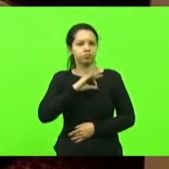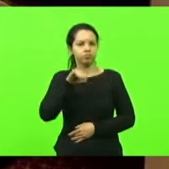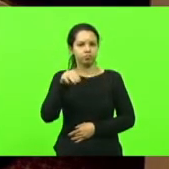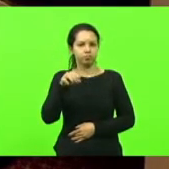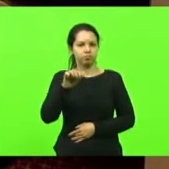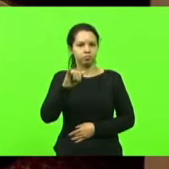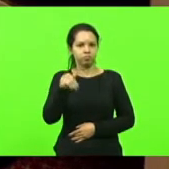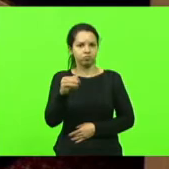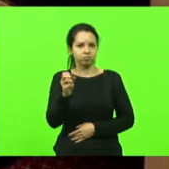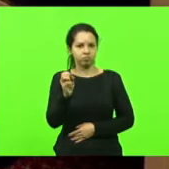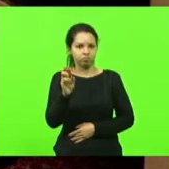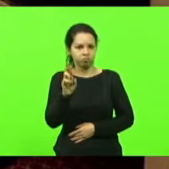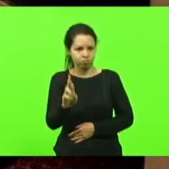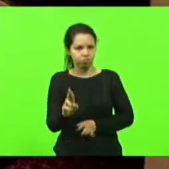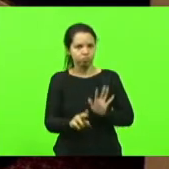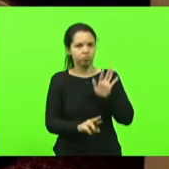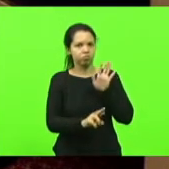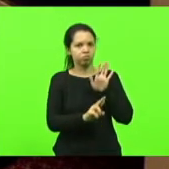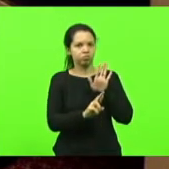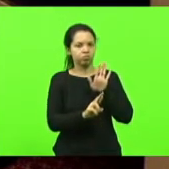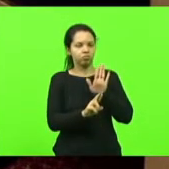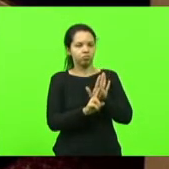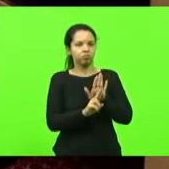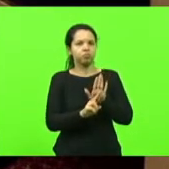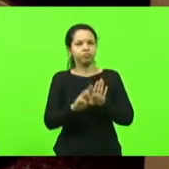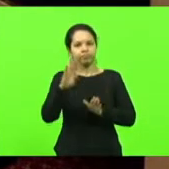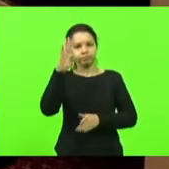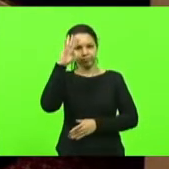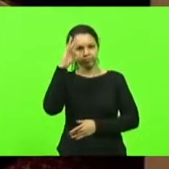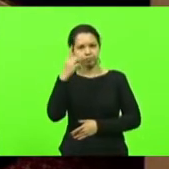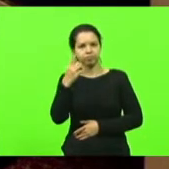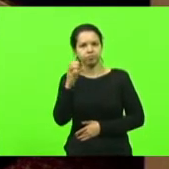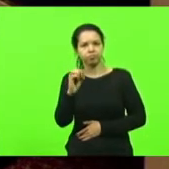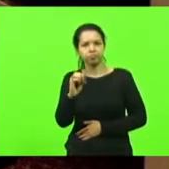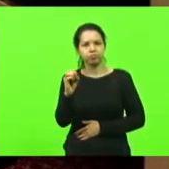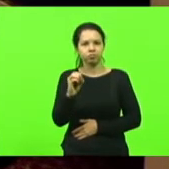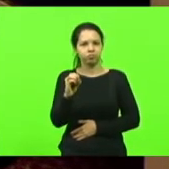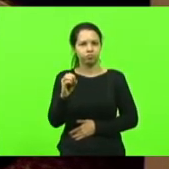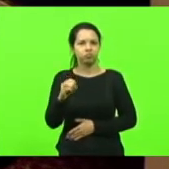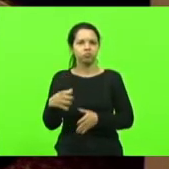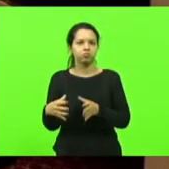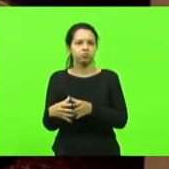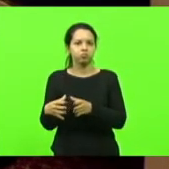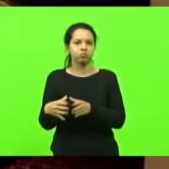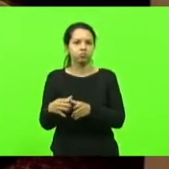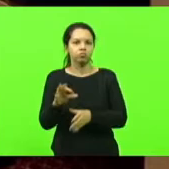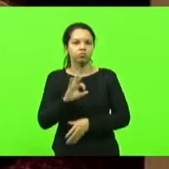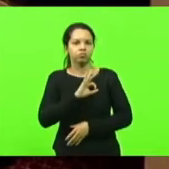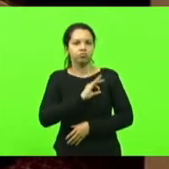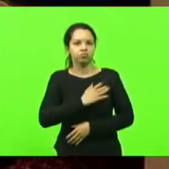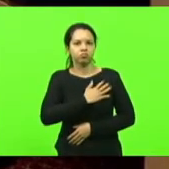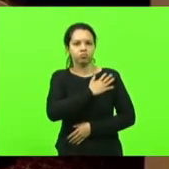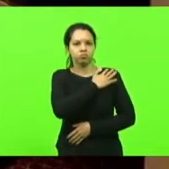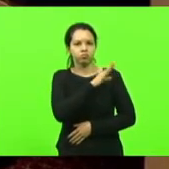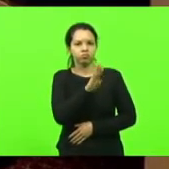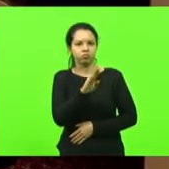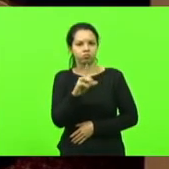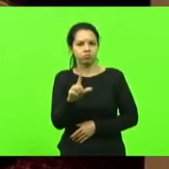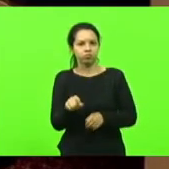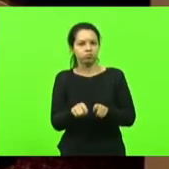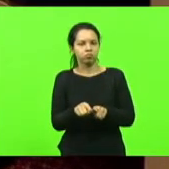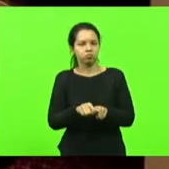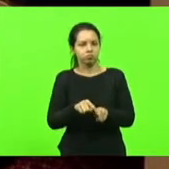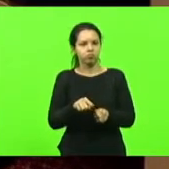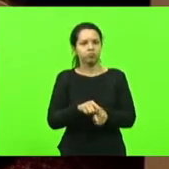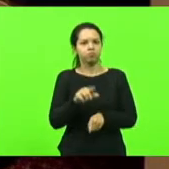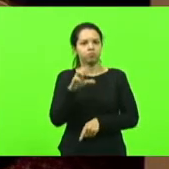comandante do 10º Batalhão da Polícia Militar de Blumenau. Também o Tenente-Coronel Kleber Pires e o senhor delegado